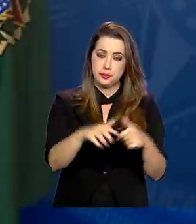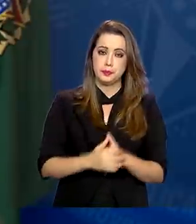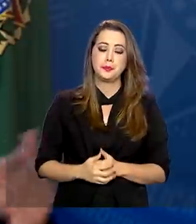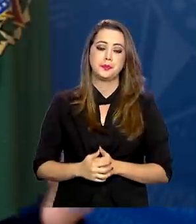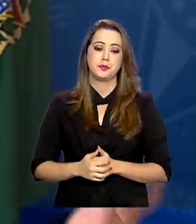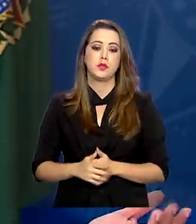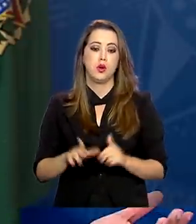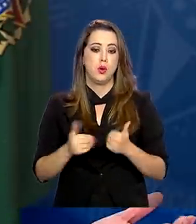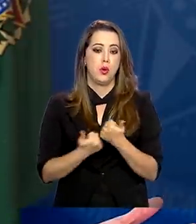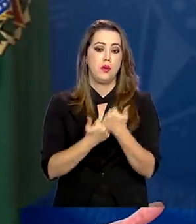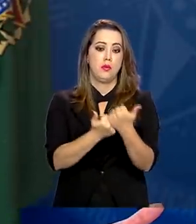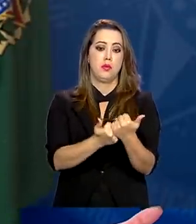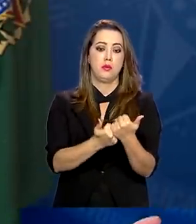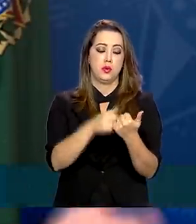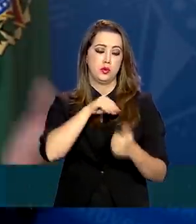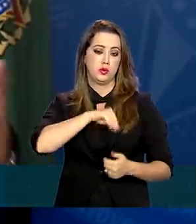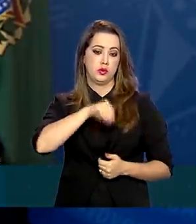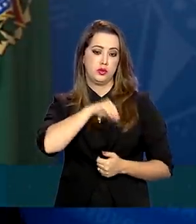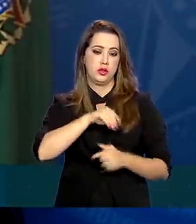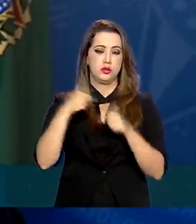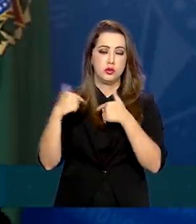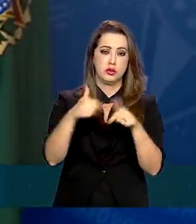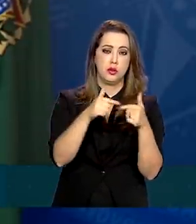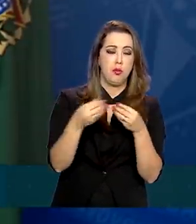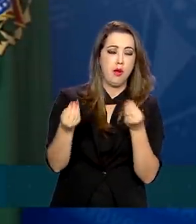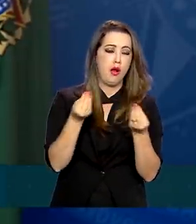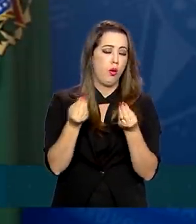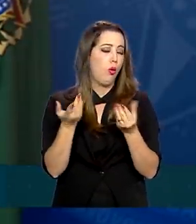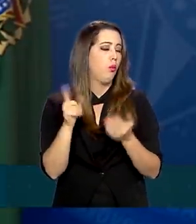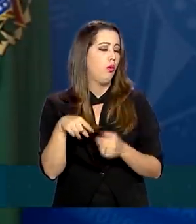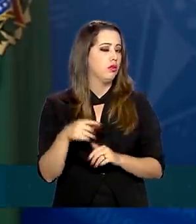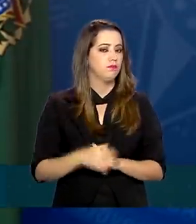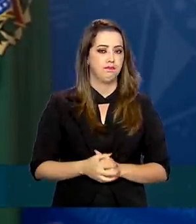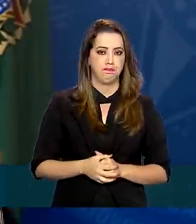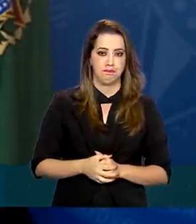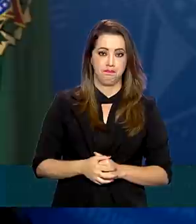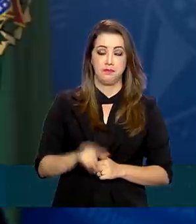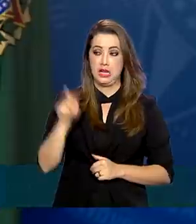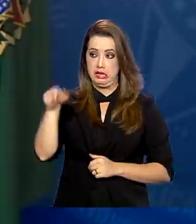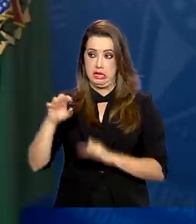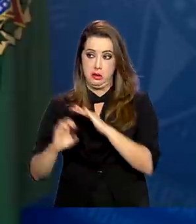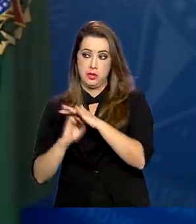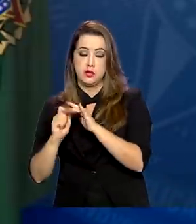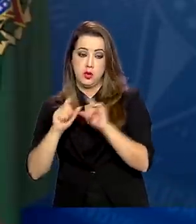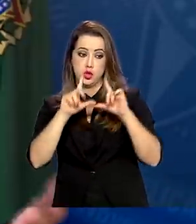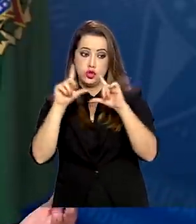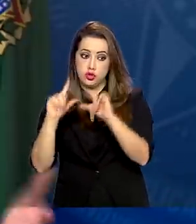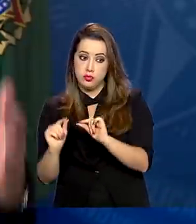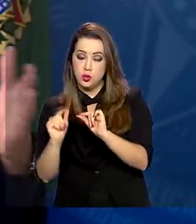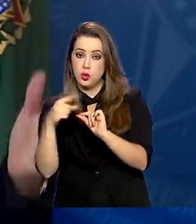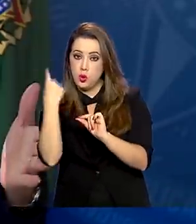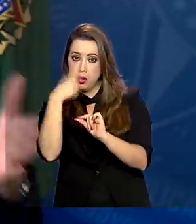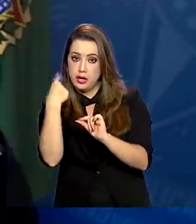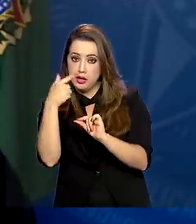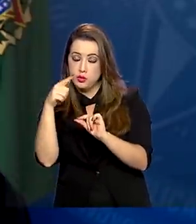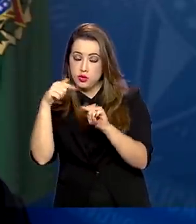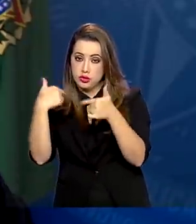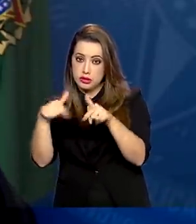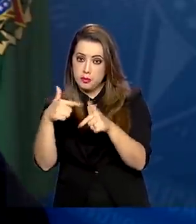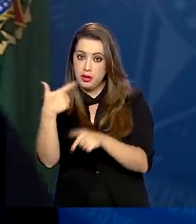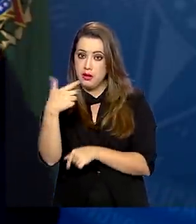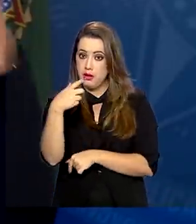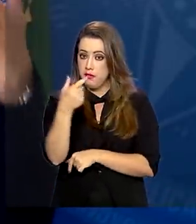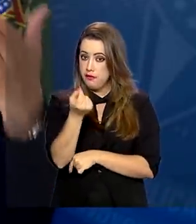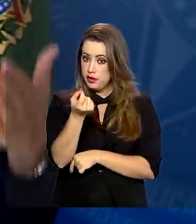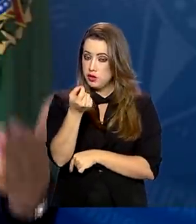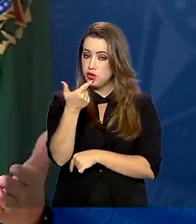A compensação salarial dos trabalhadores vai funcionar da seguinte maneira. O empregador poderá reduzir a jornada de trabalho em 20, 25